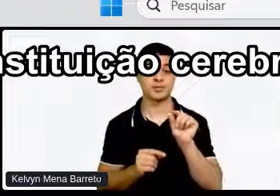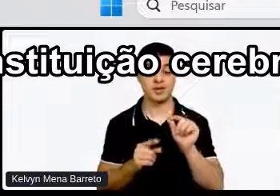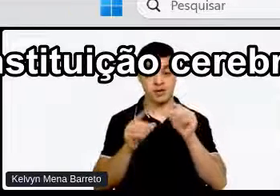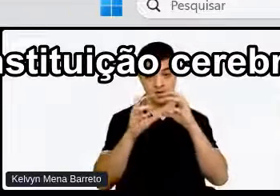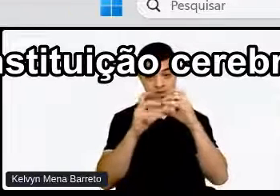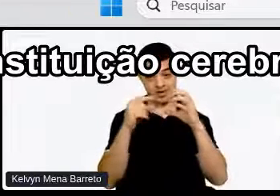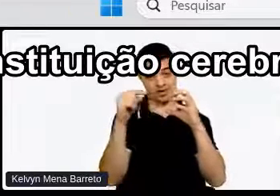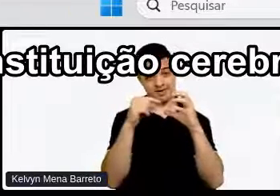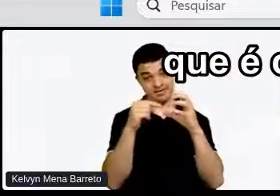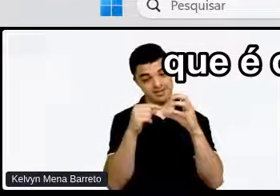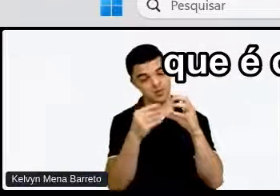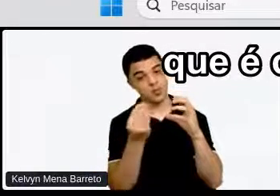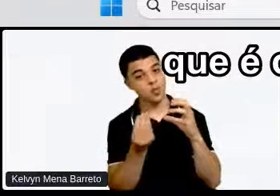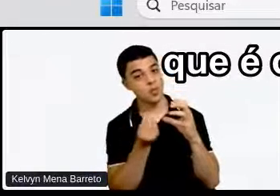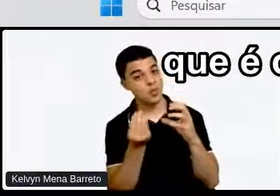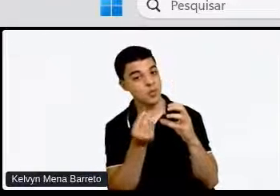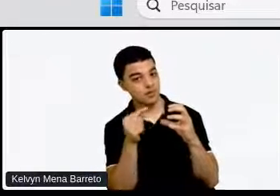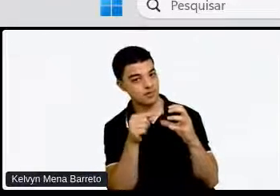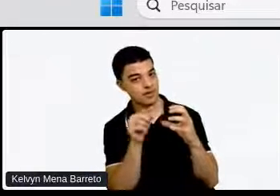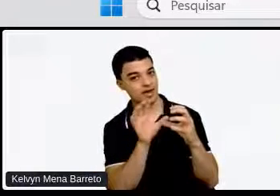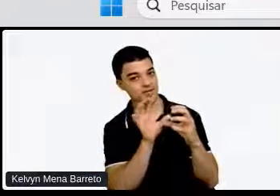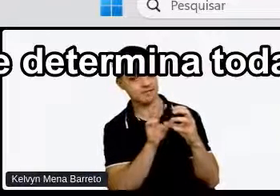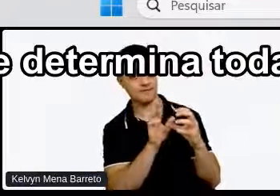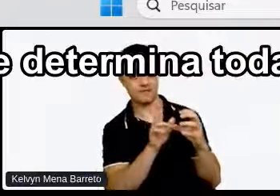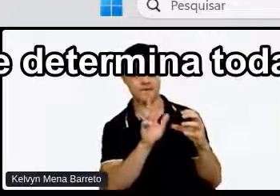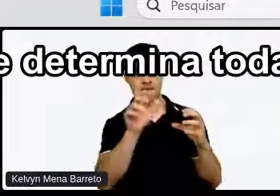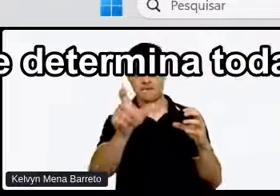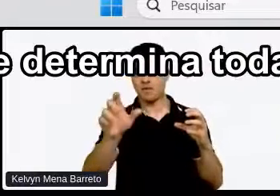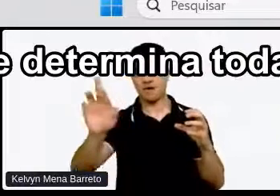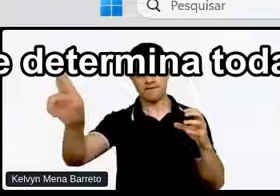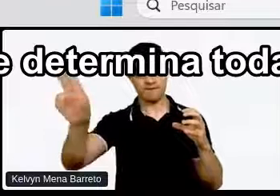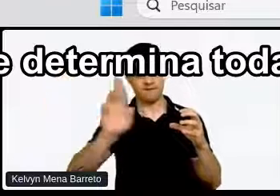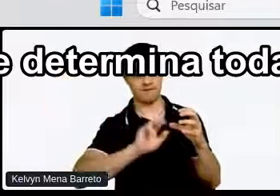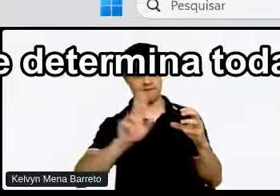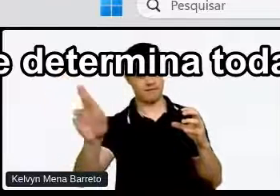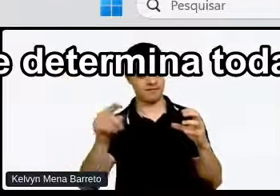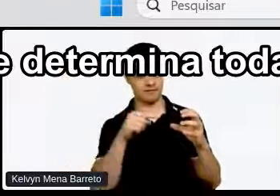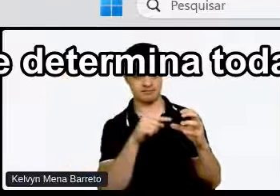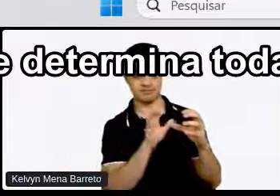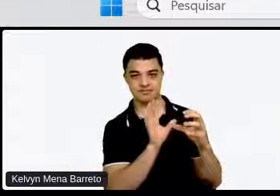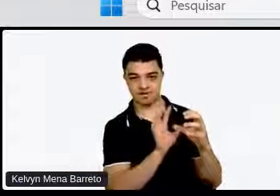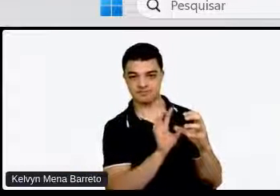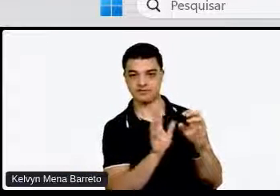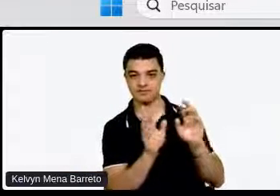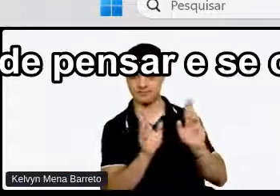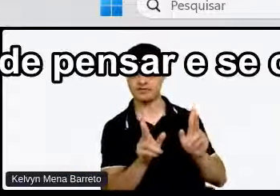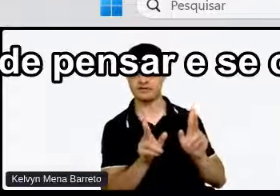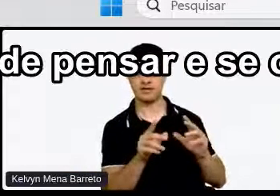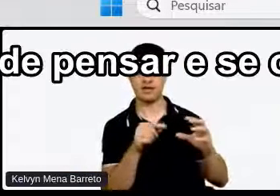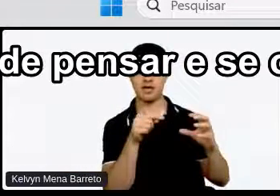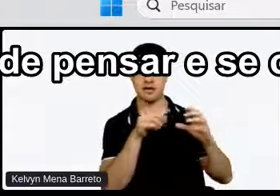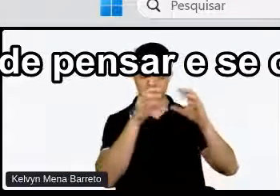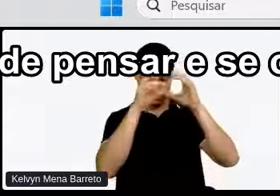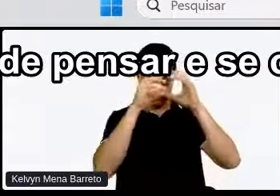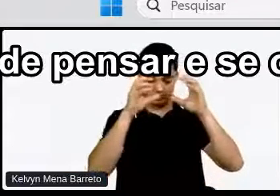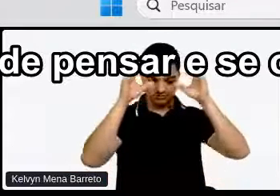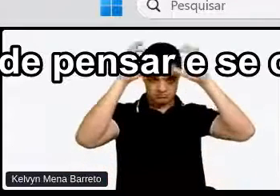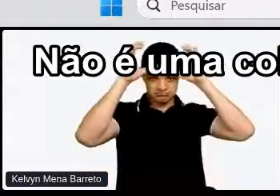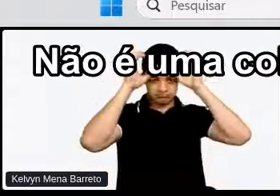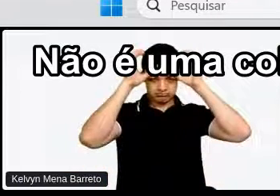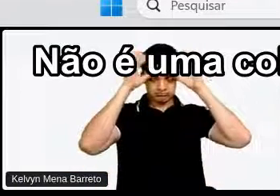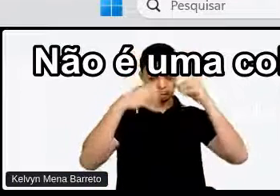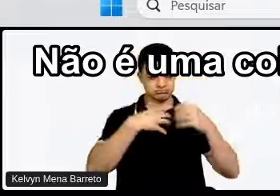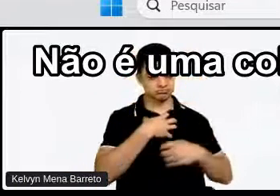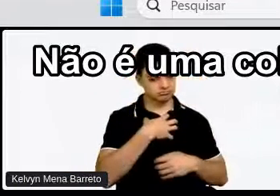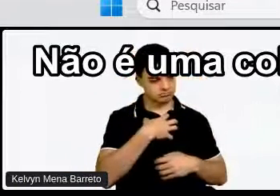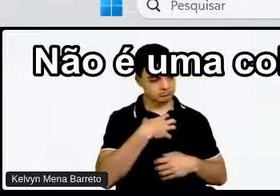Neurológica do indivíduo Que é diferente E que determina Toda a sua forma de sentir De pensar e se colocar no mundo